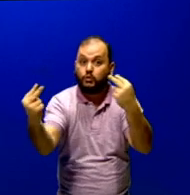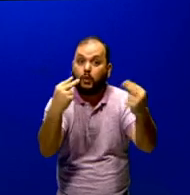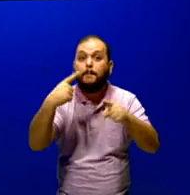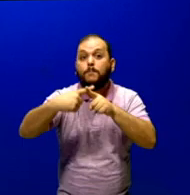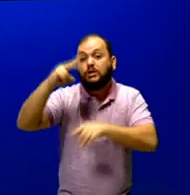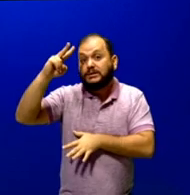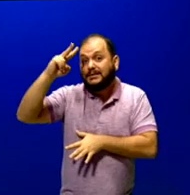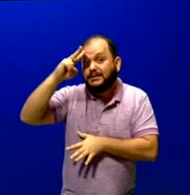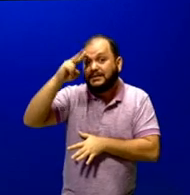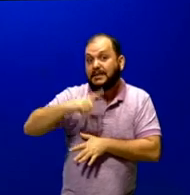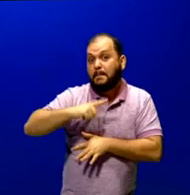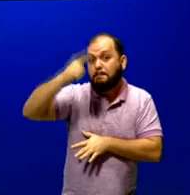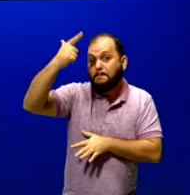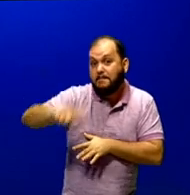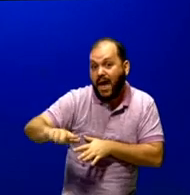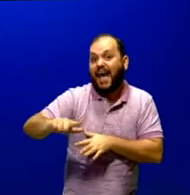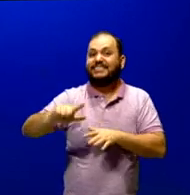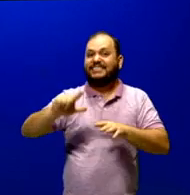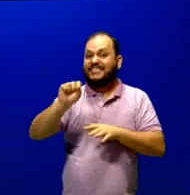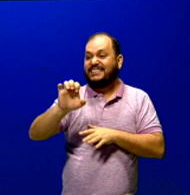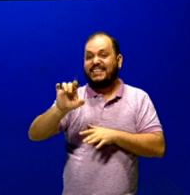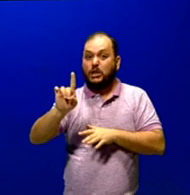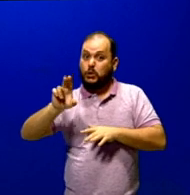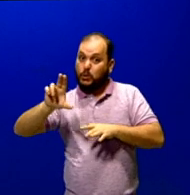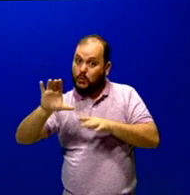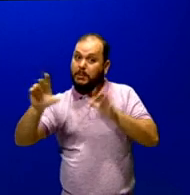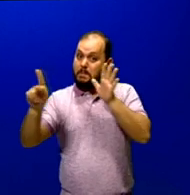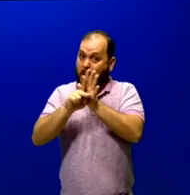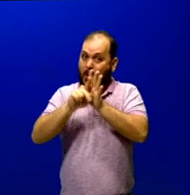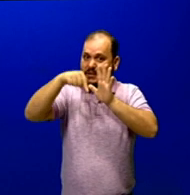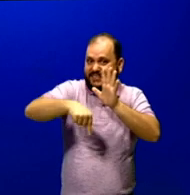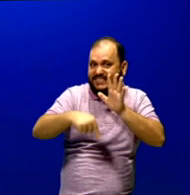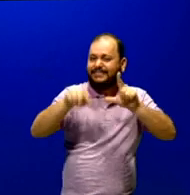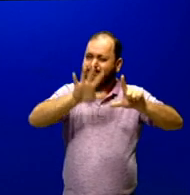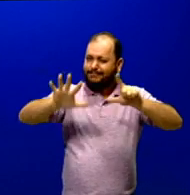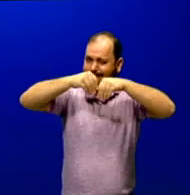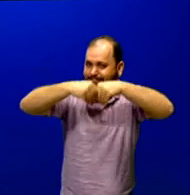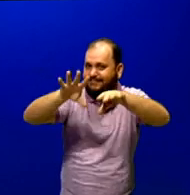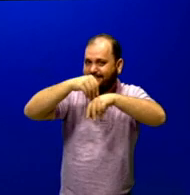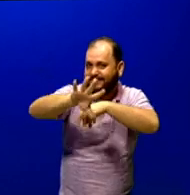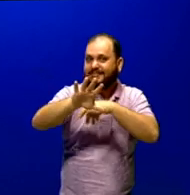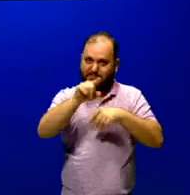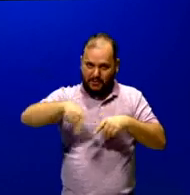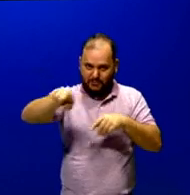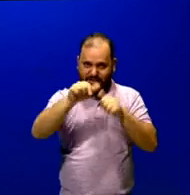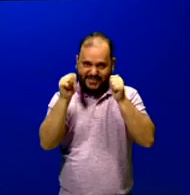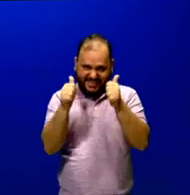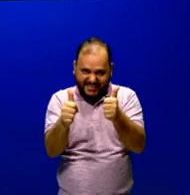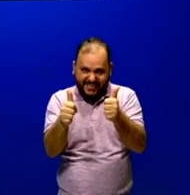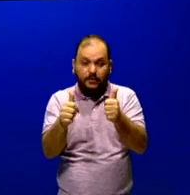a gente tem mais um programa Se Educa em Ação. e vamos estar de volta trazendo muito conhecimento para você no Ensino Médio. Ok?